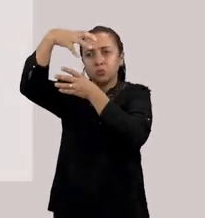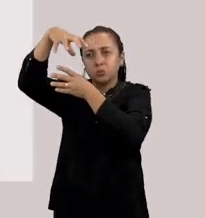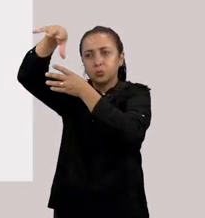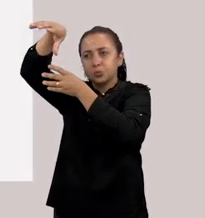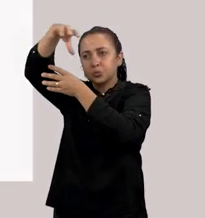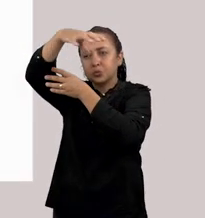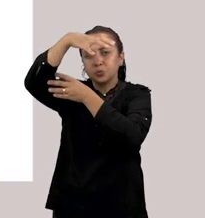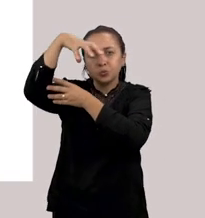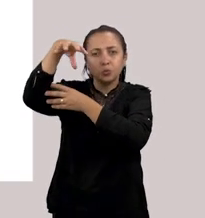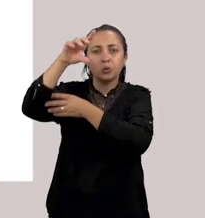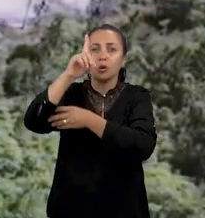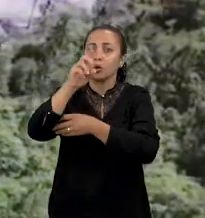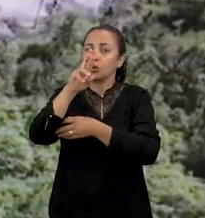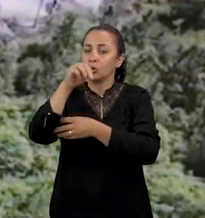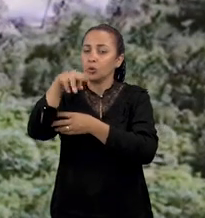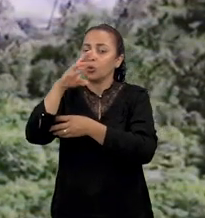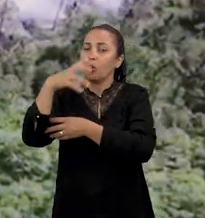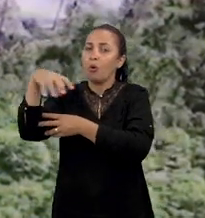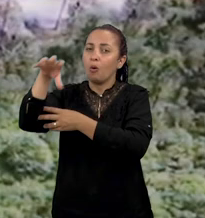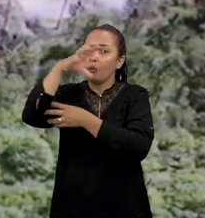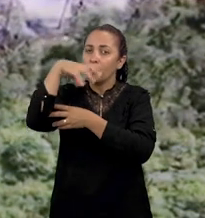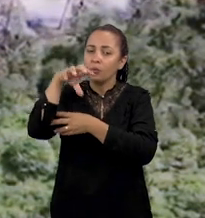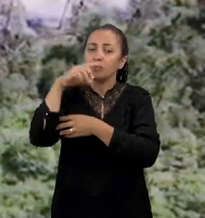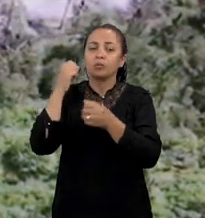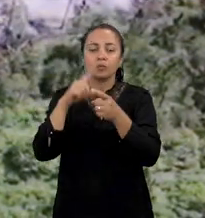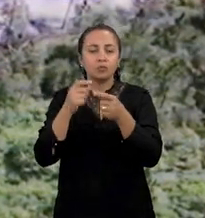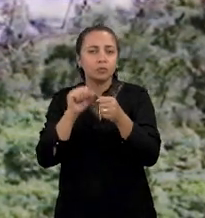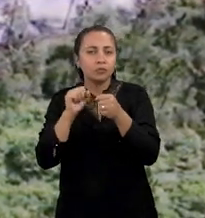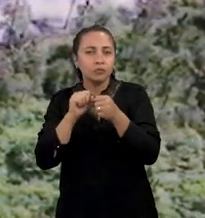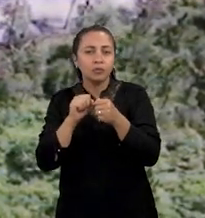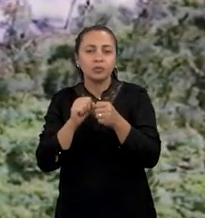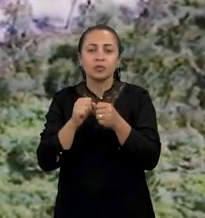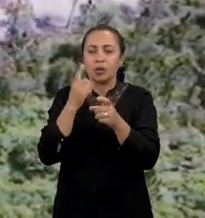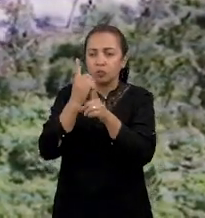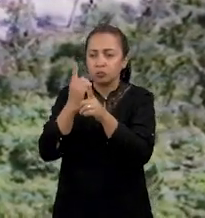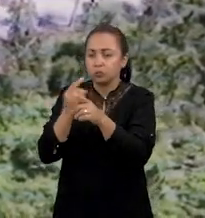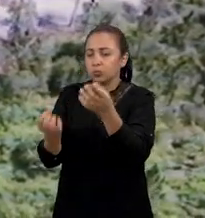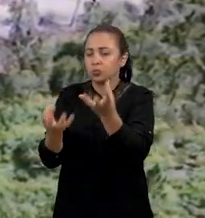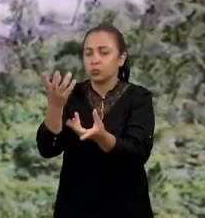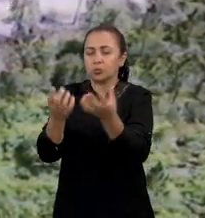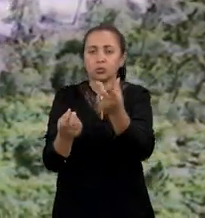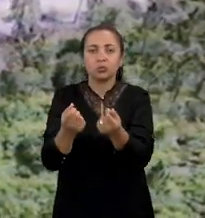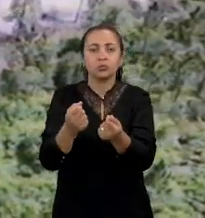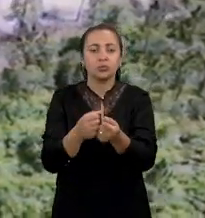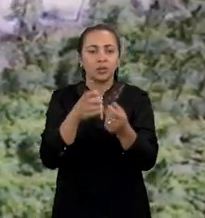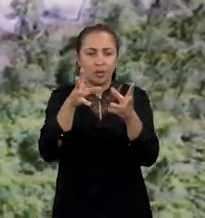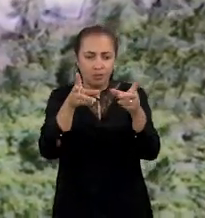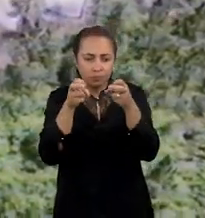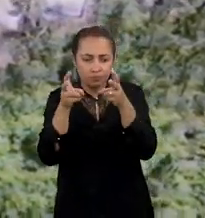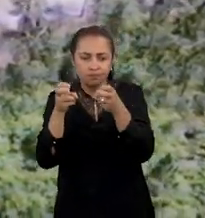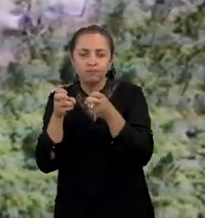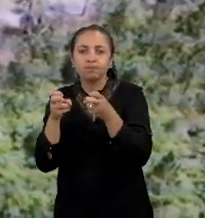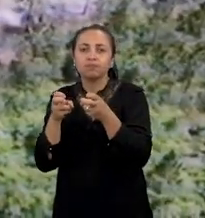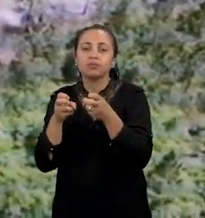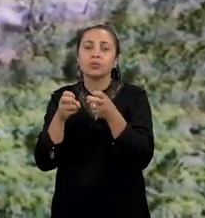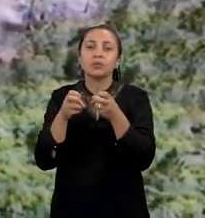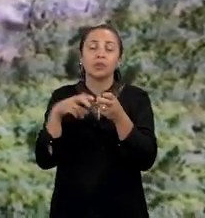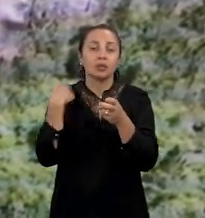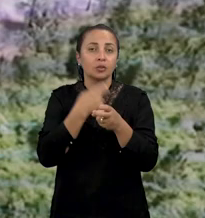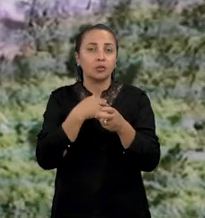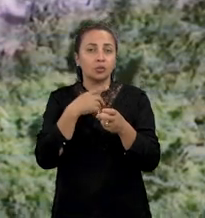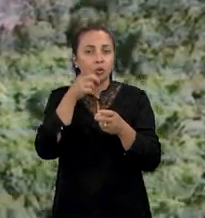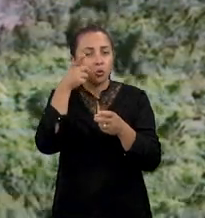nós conseguimos fazer a detecção dos incêndios pela assinatura do fogo coletada pela imagem.